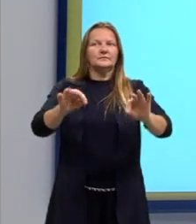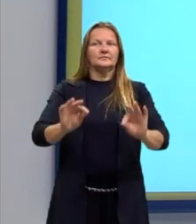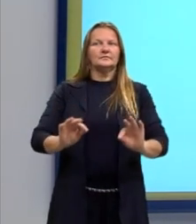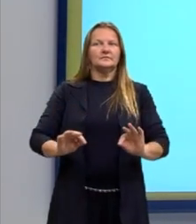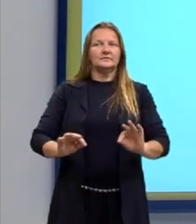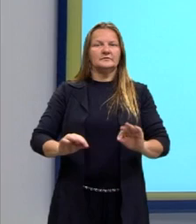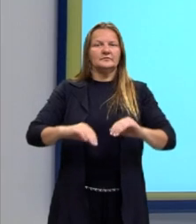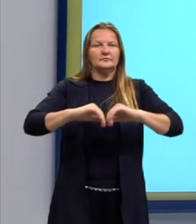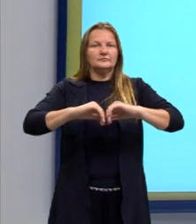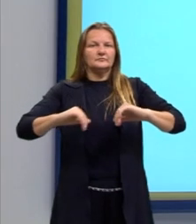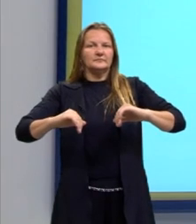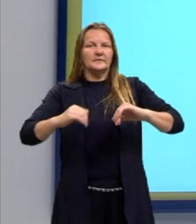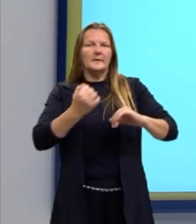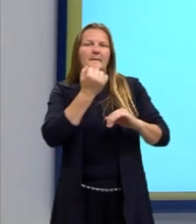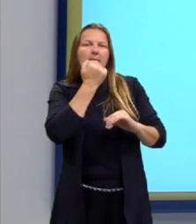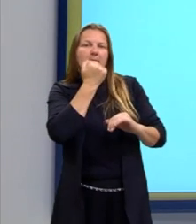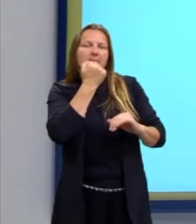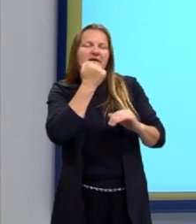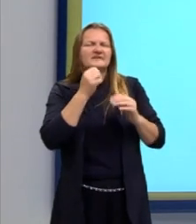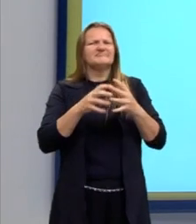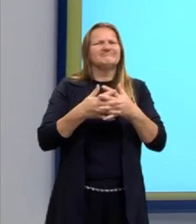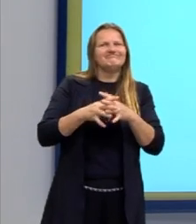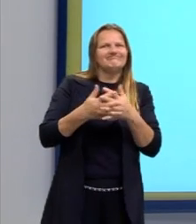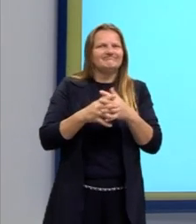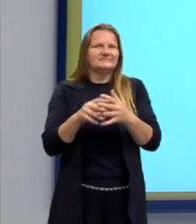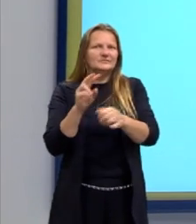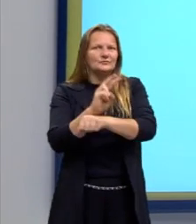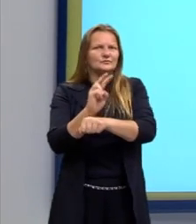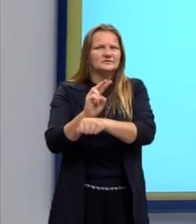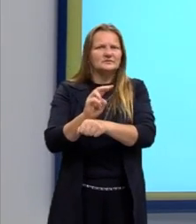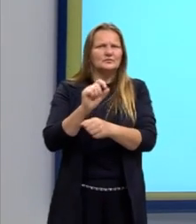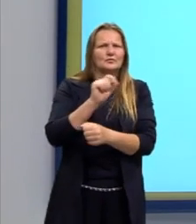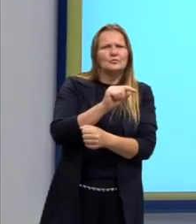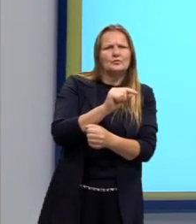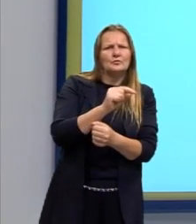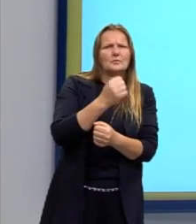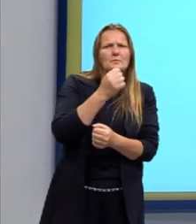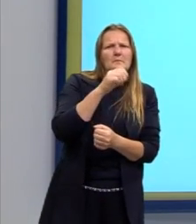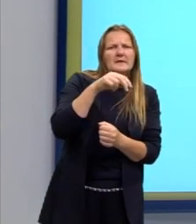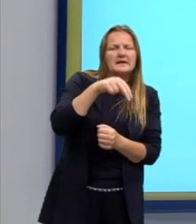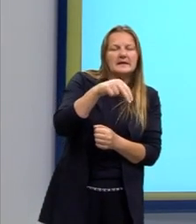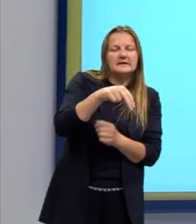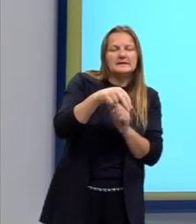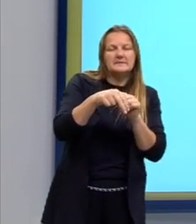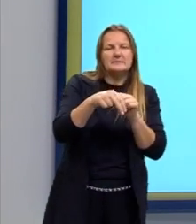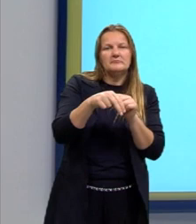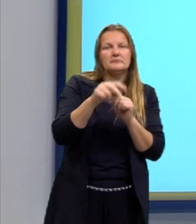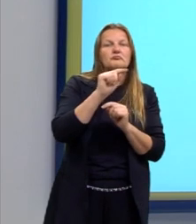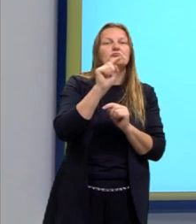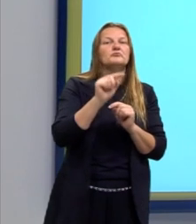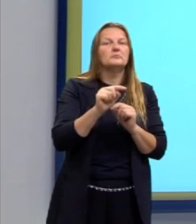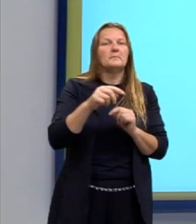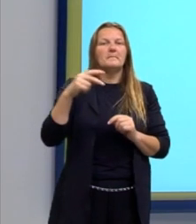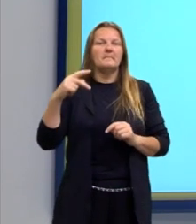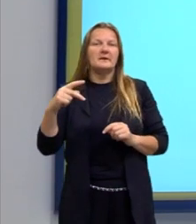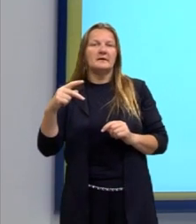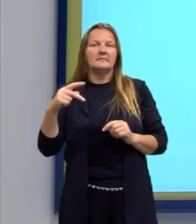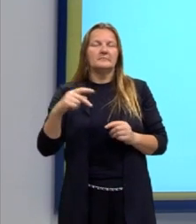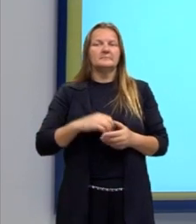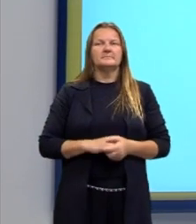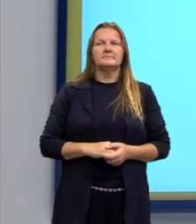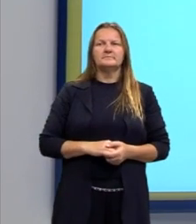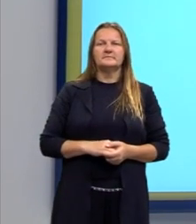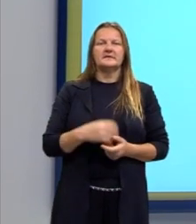ficar tão confuso, né? Na hora de identificar quem é o N, quem é o P. Então, nós temos seis tipos de